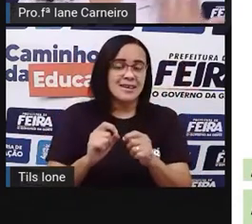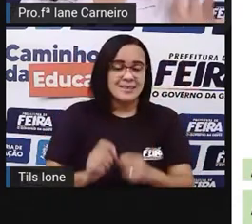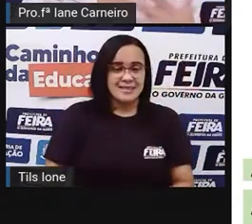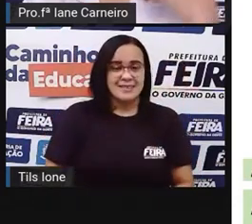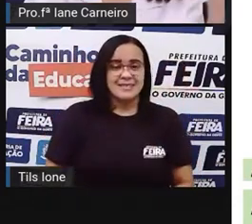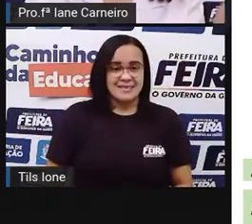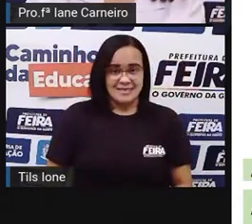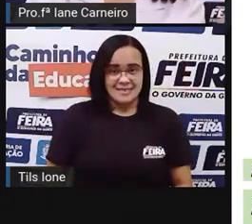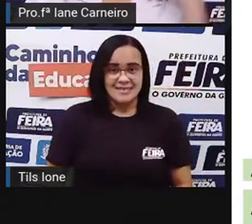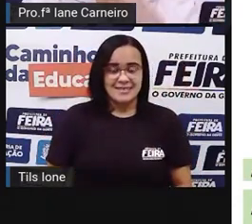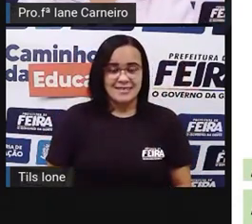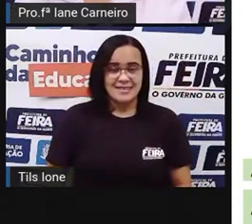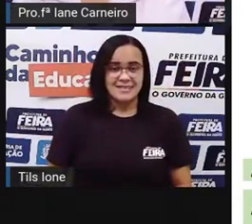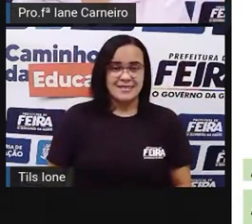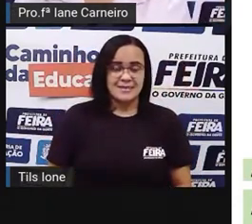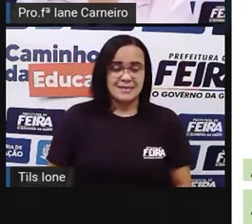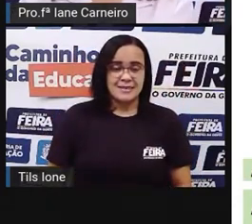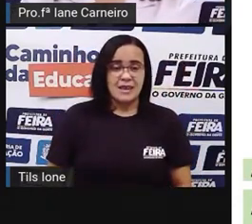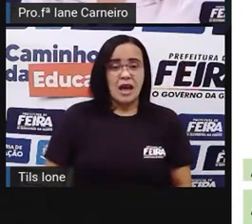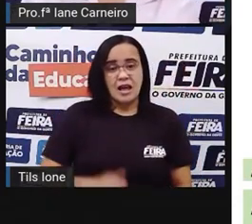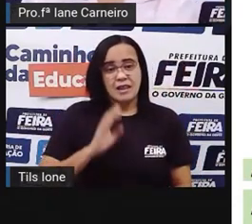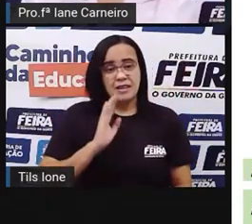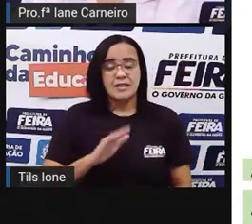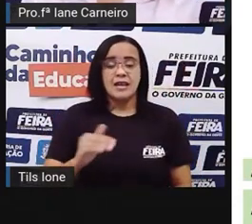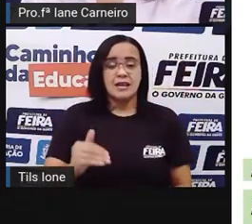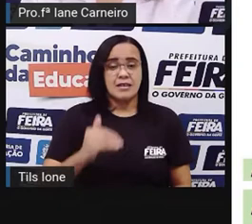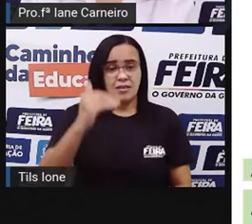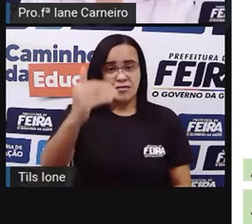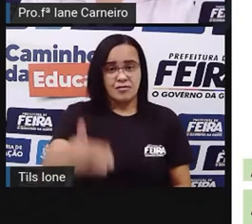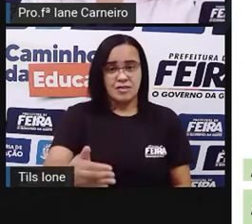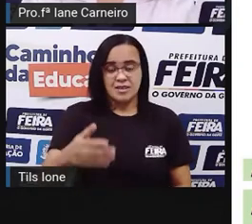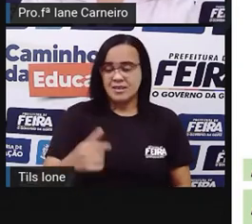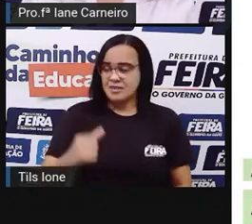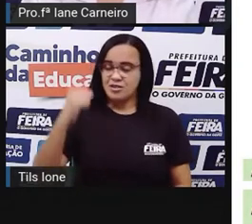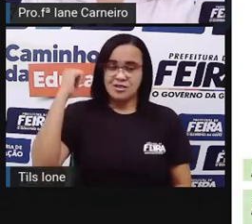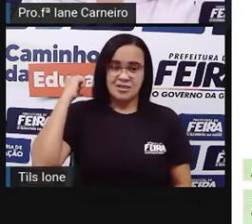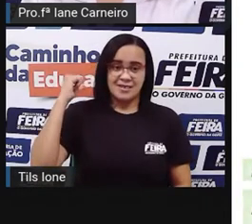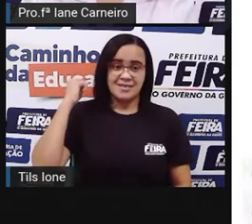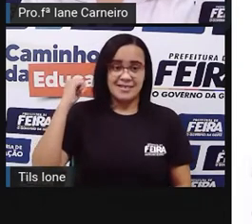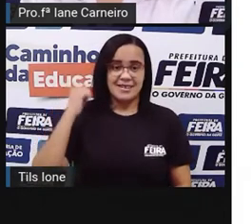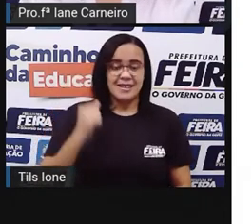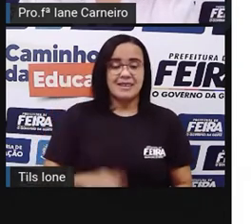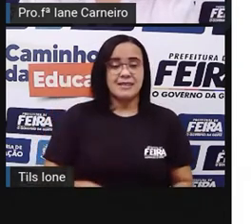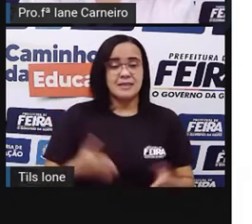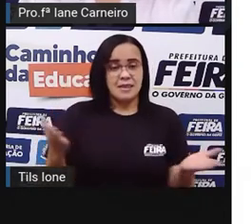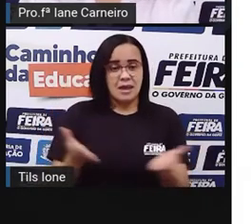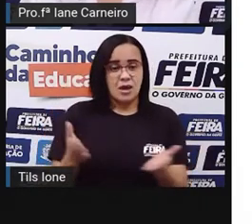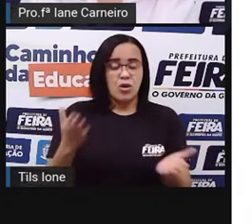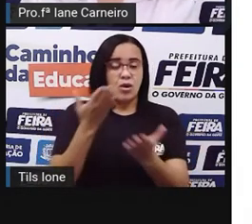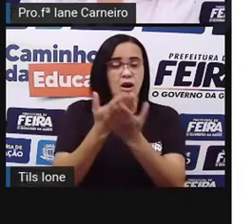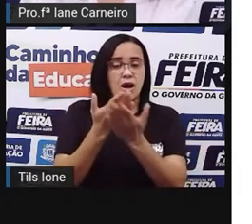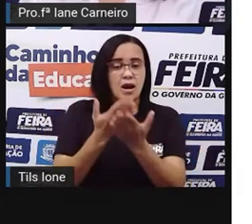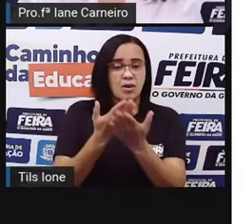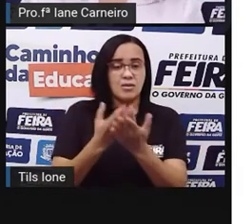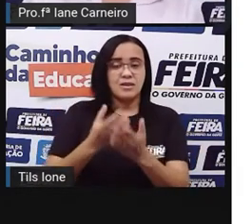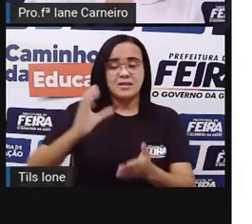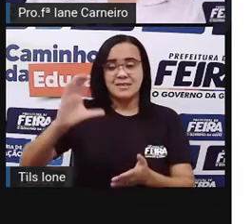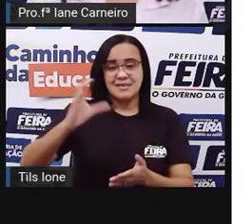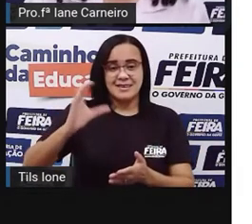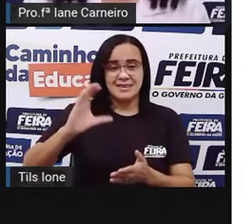frente, né? Frente e atrás, tá bom? Aulas de ciências humanas. E aí a gente vai,